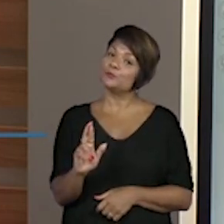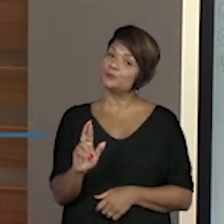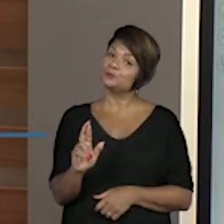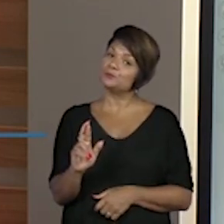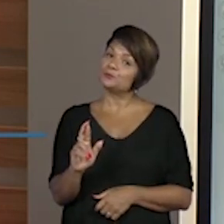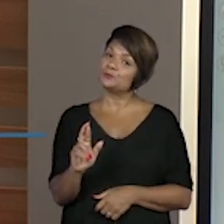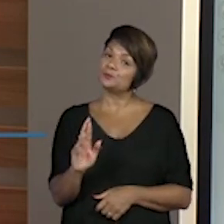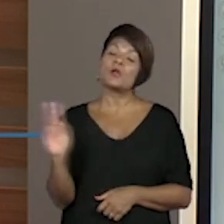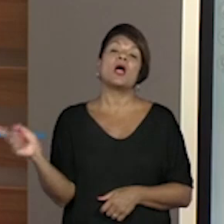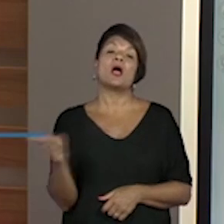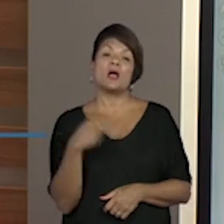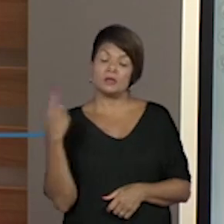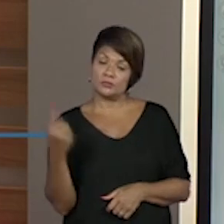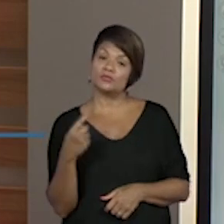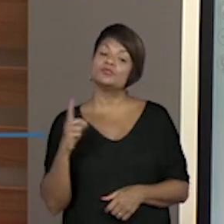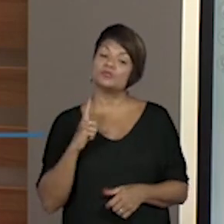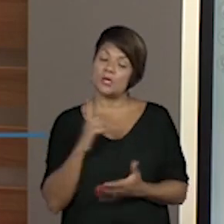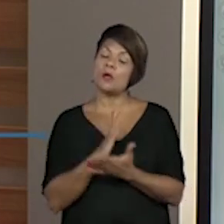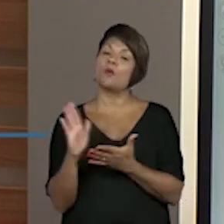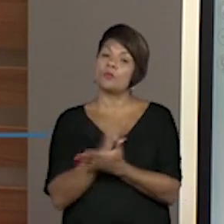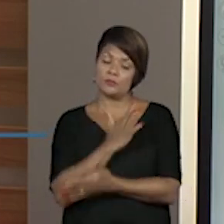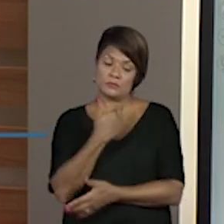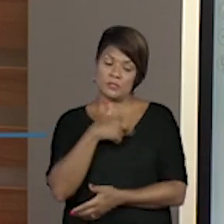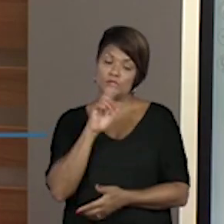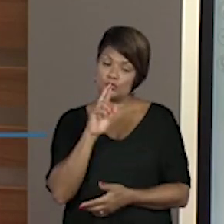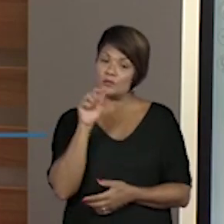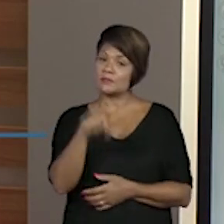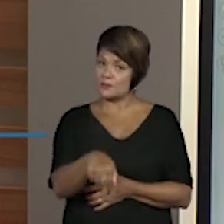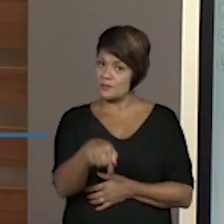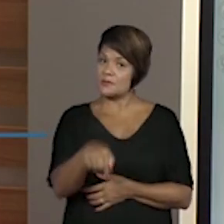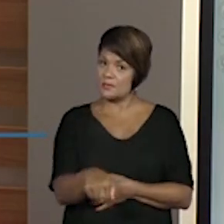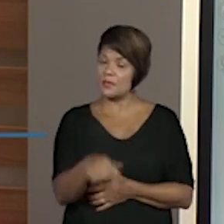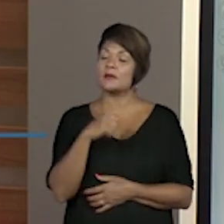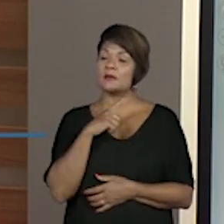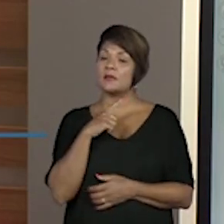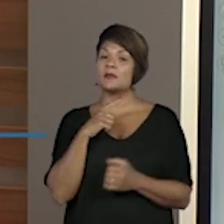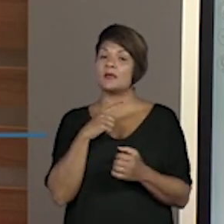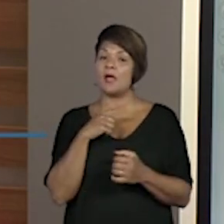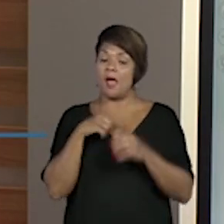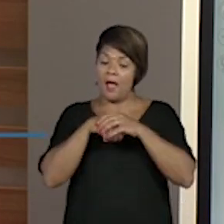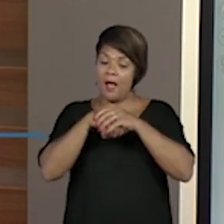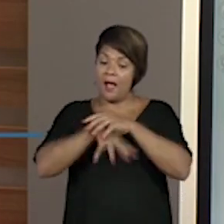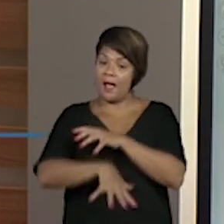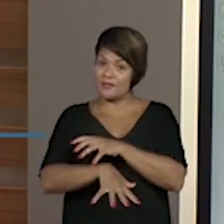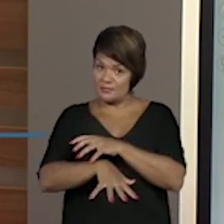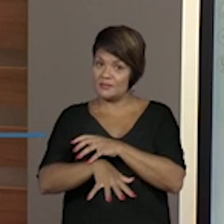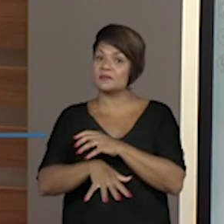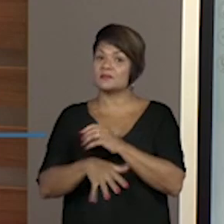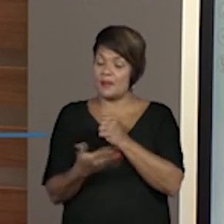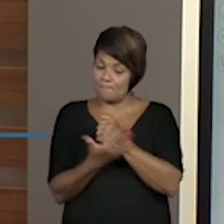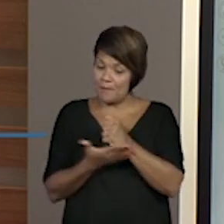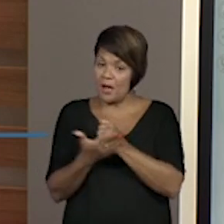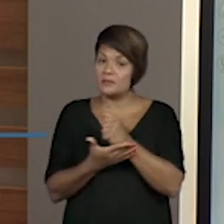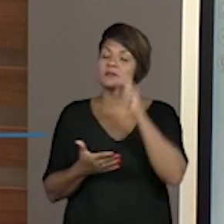A gente tem algumas religiões aqui no Brasil de matrizes africanas. E elas